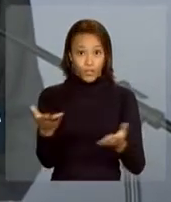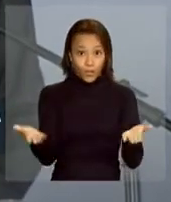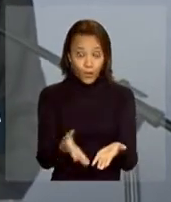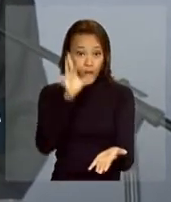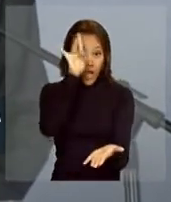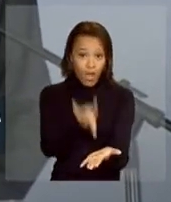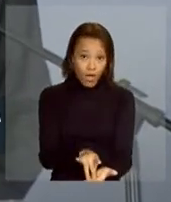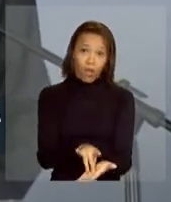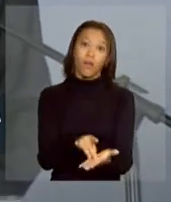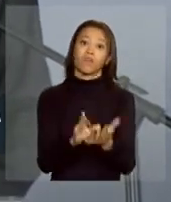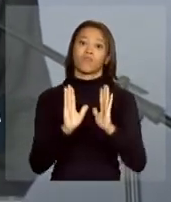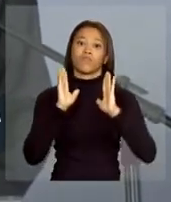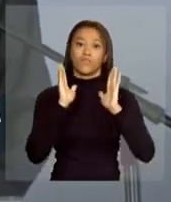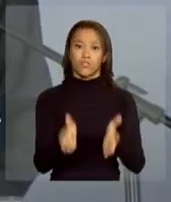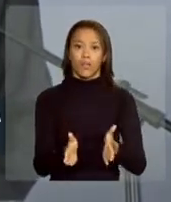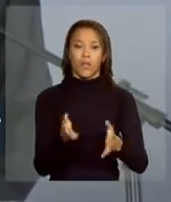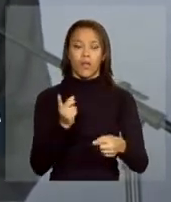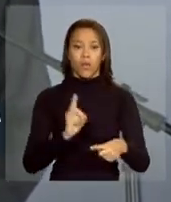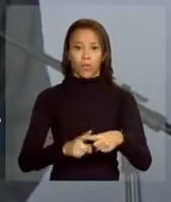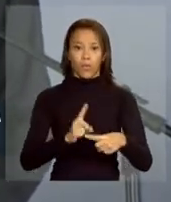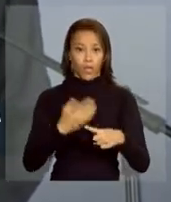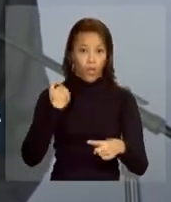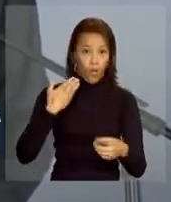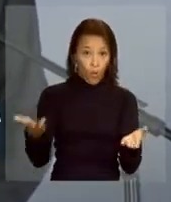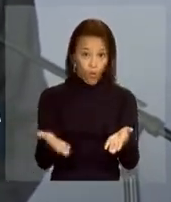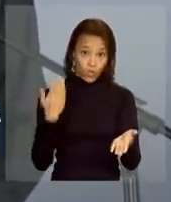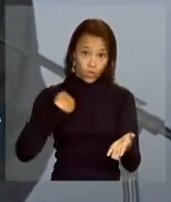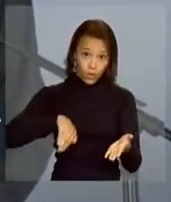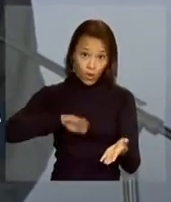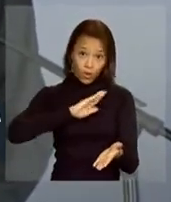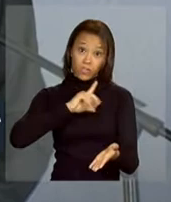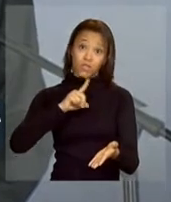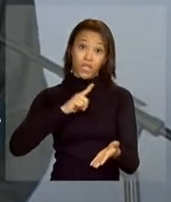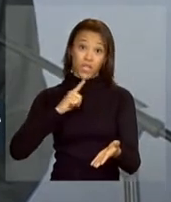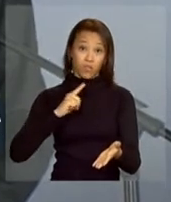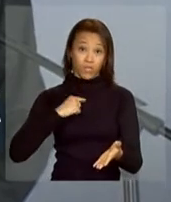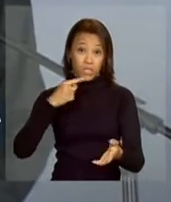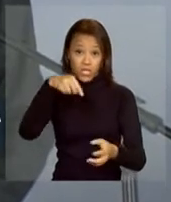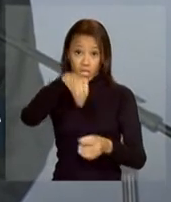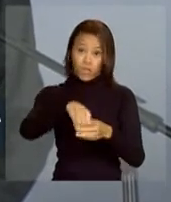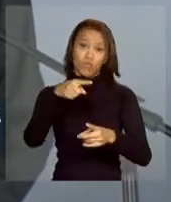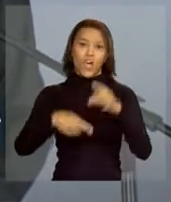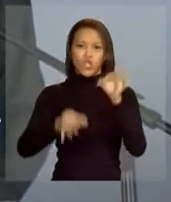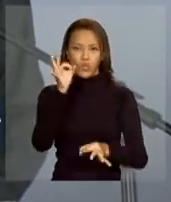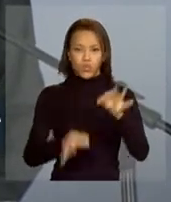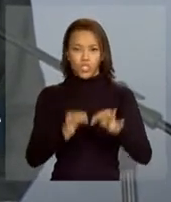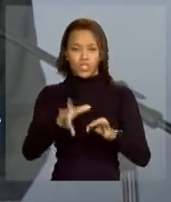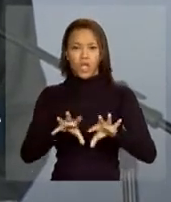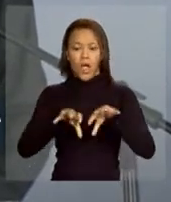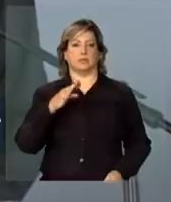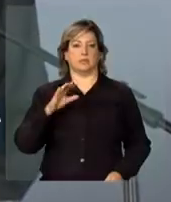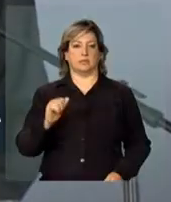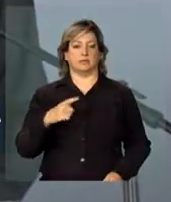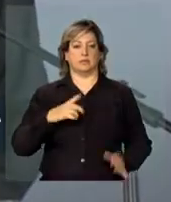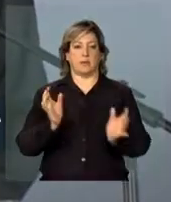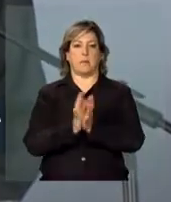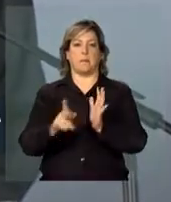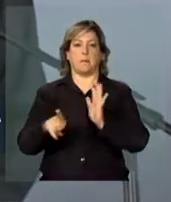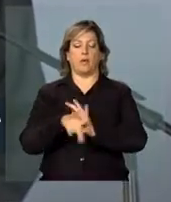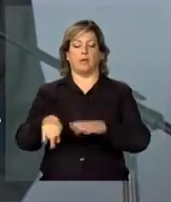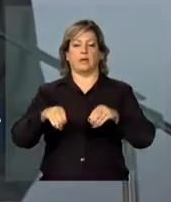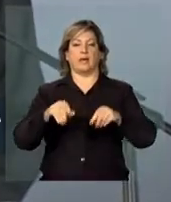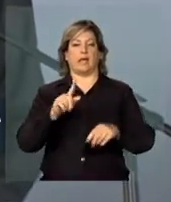realidade, porque nós hoje já temos da justiça a posse do terreno da Gazarra, o que